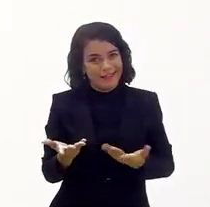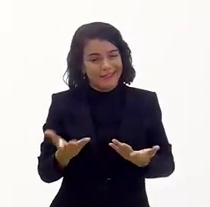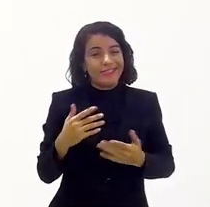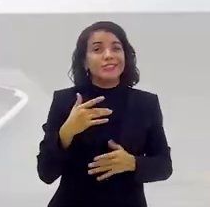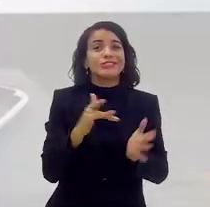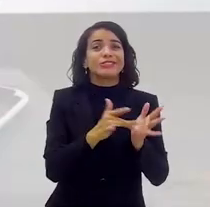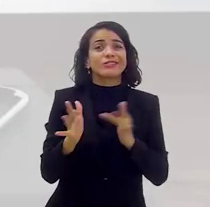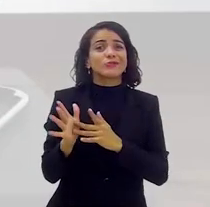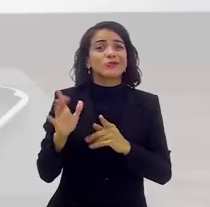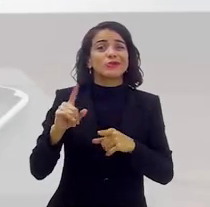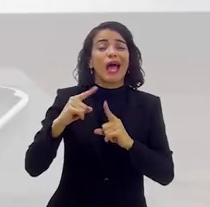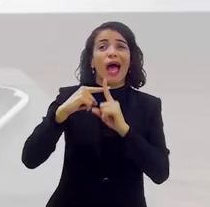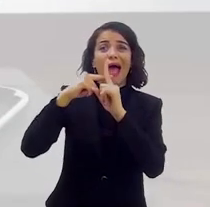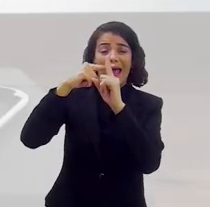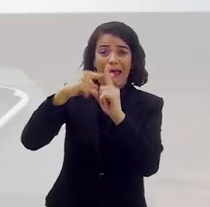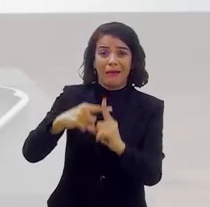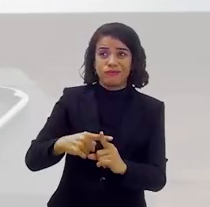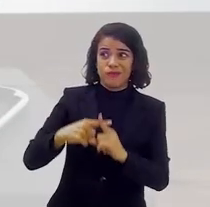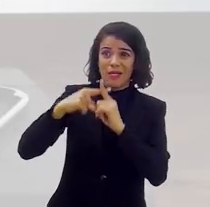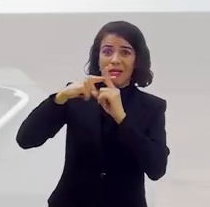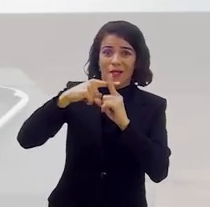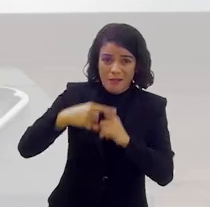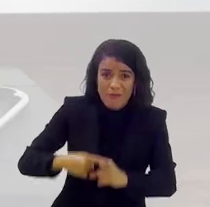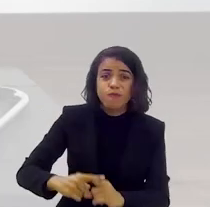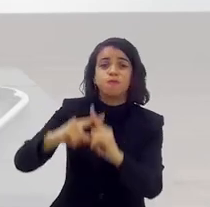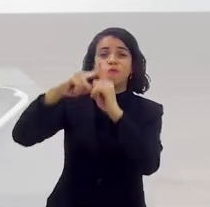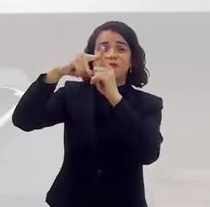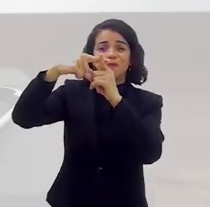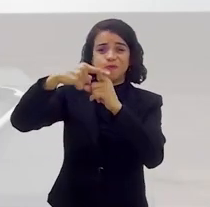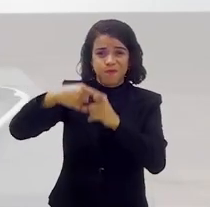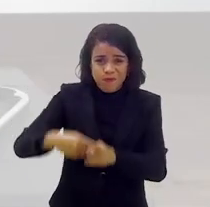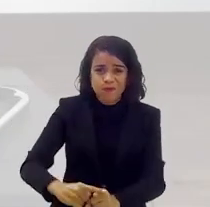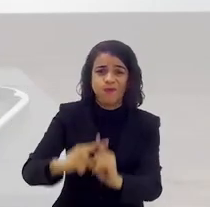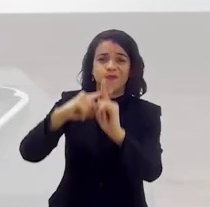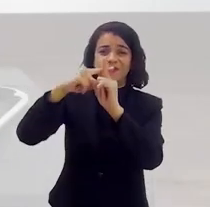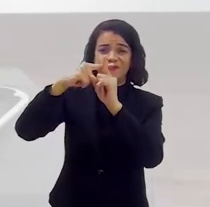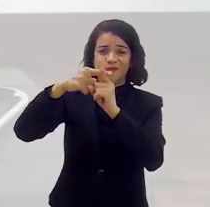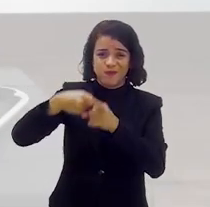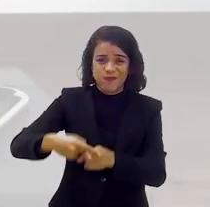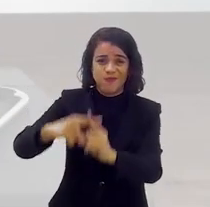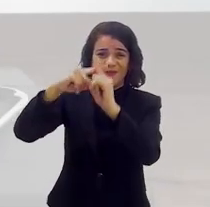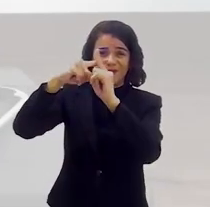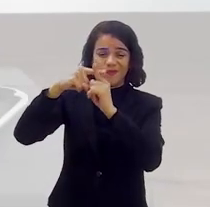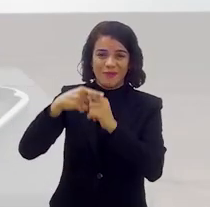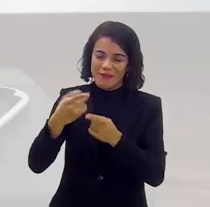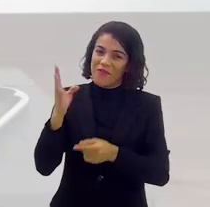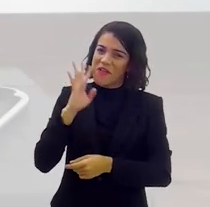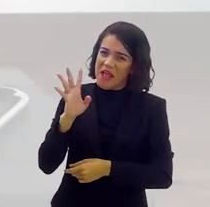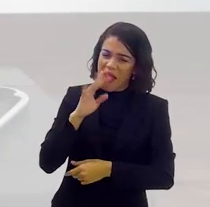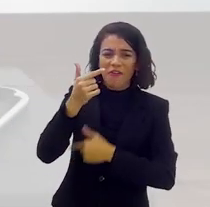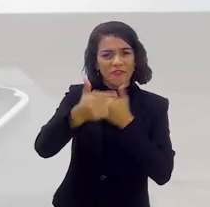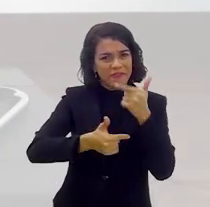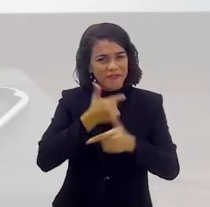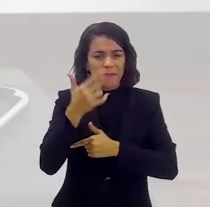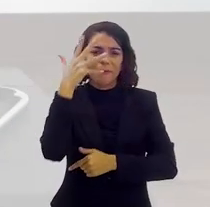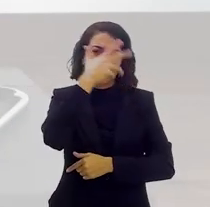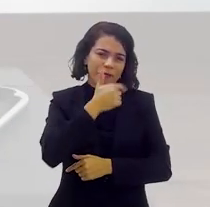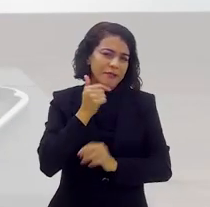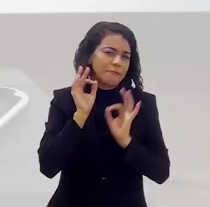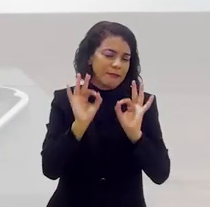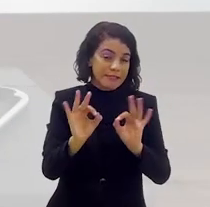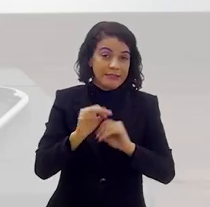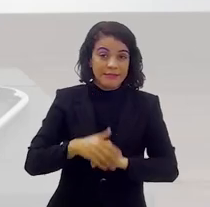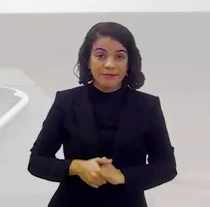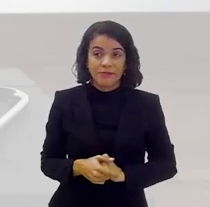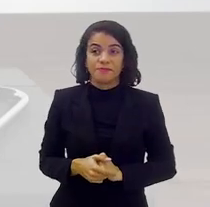nós, entendeu? E o Jesus lá na cruz e a onda vinha. Ele mandou enterrar bem e ele fez um negócio super legal. Então, foi um trabalho muito